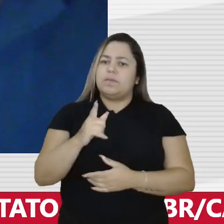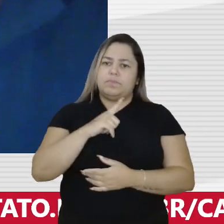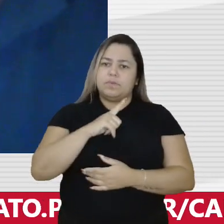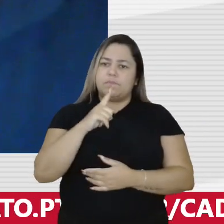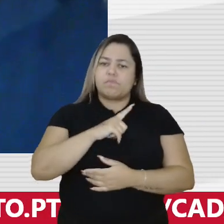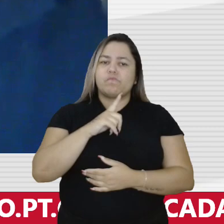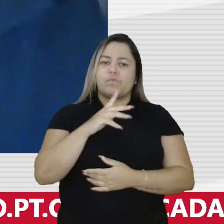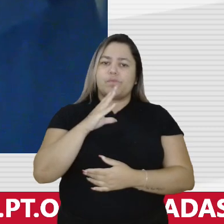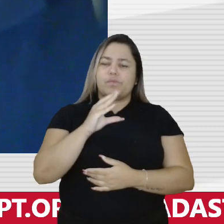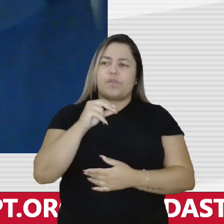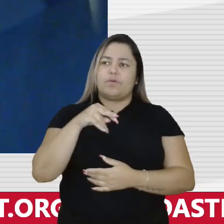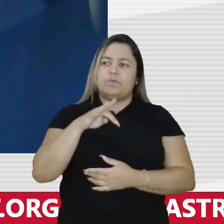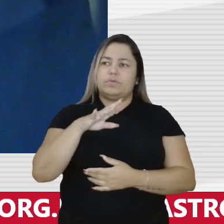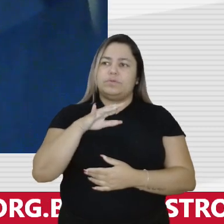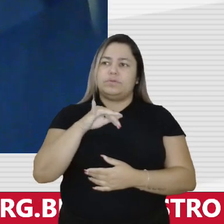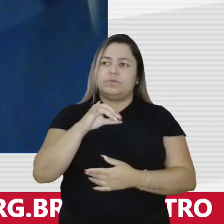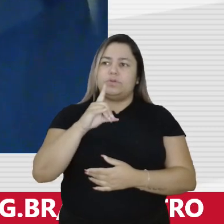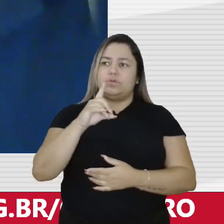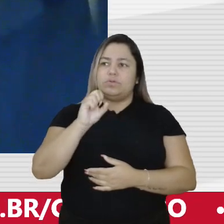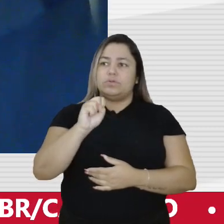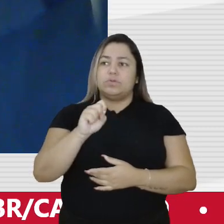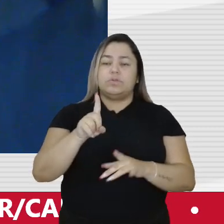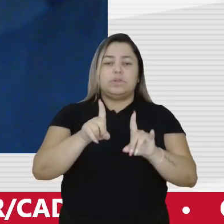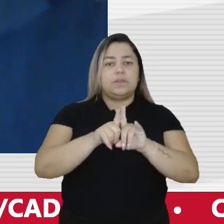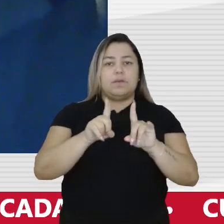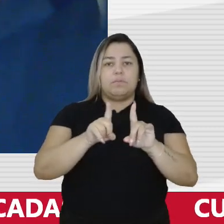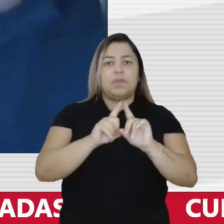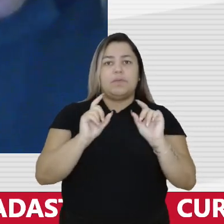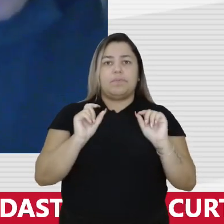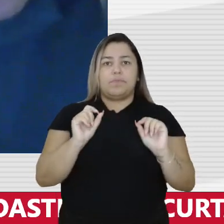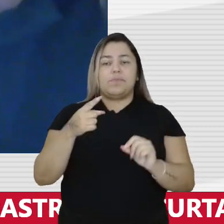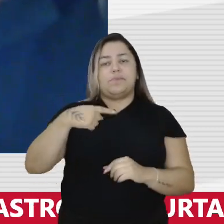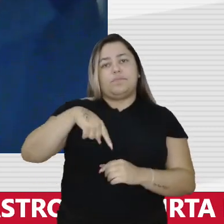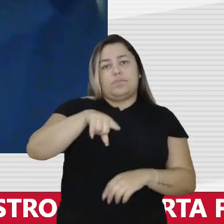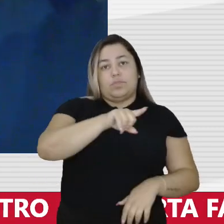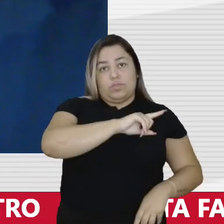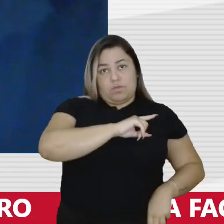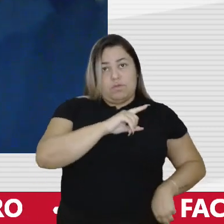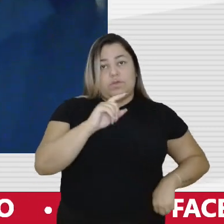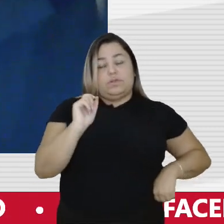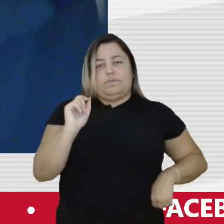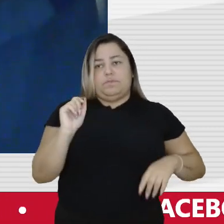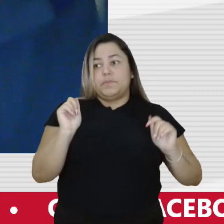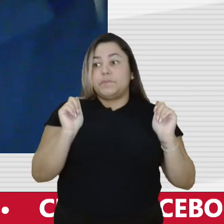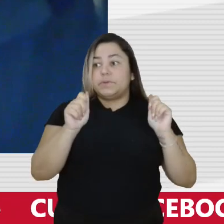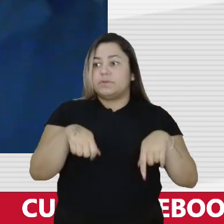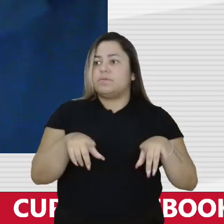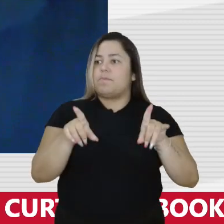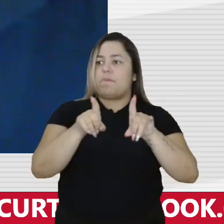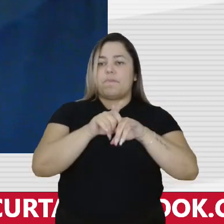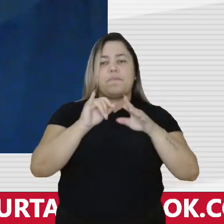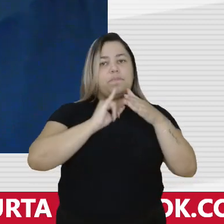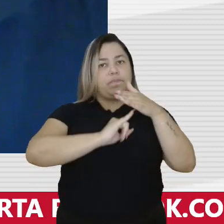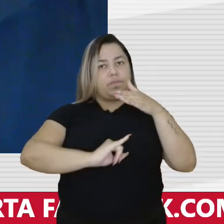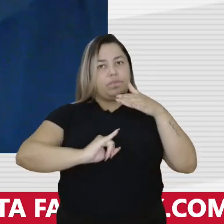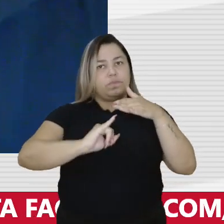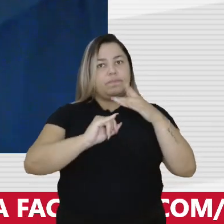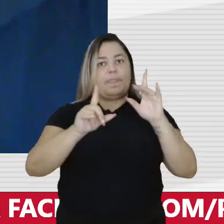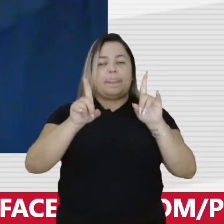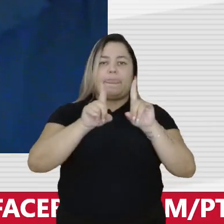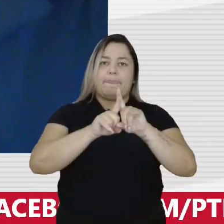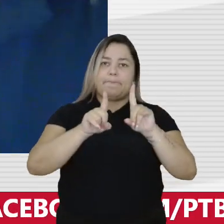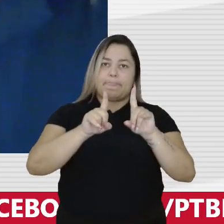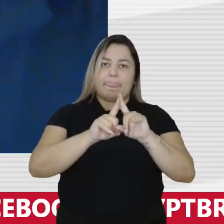agora nós precisamos de mais do que constrangimento nós precisamos que as instituições tomem